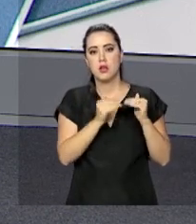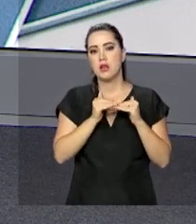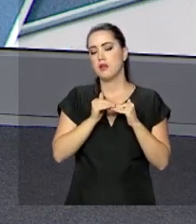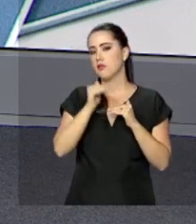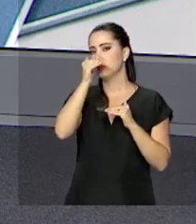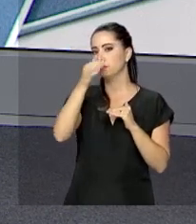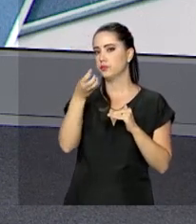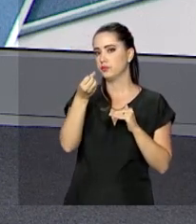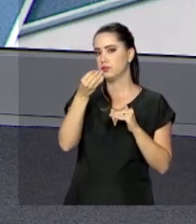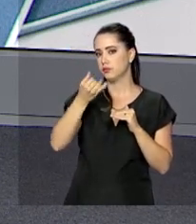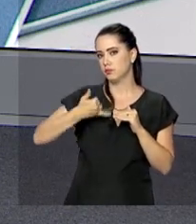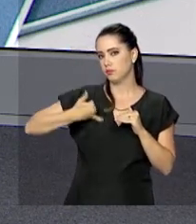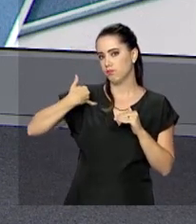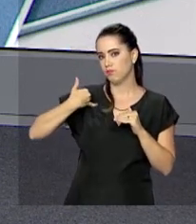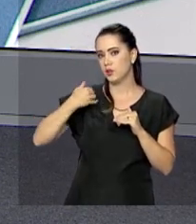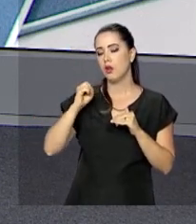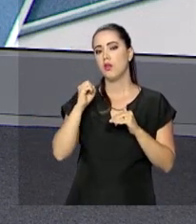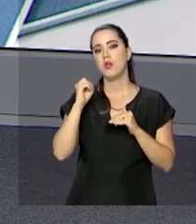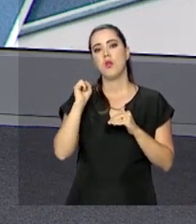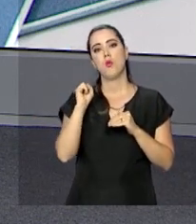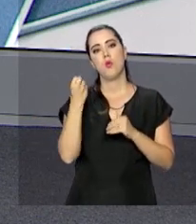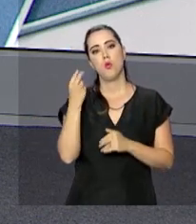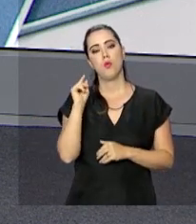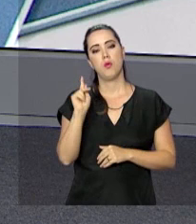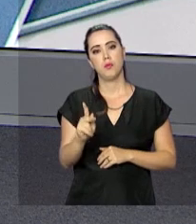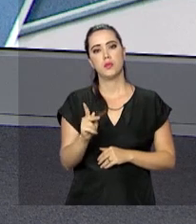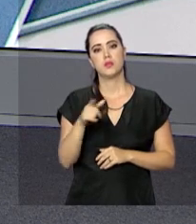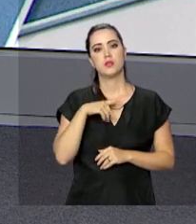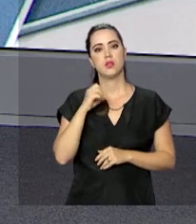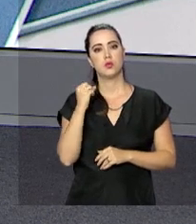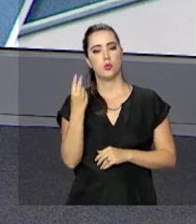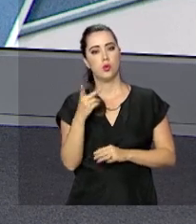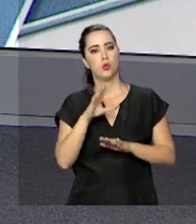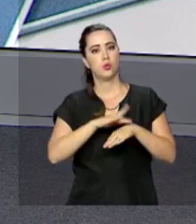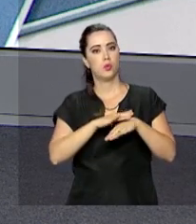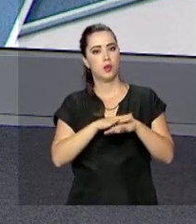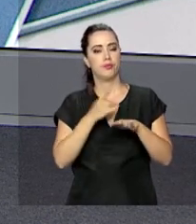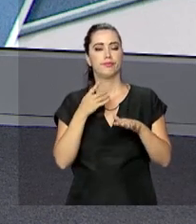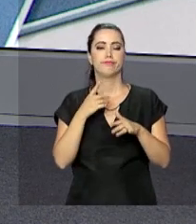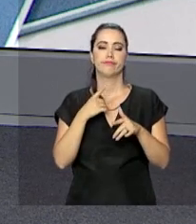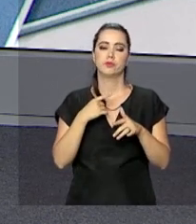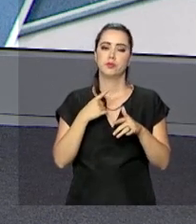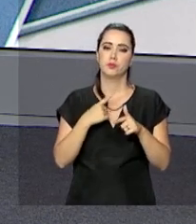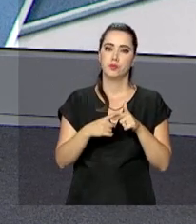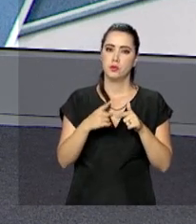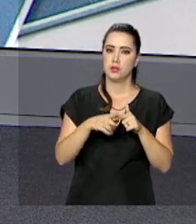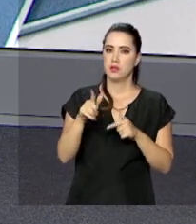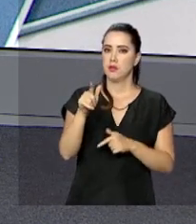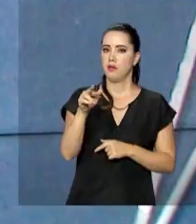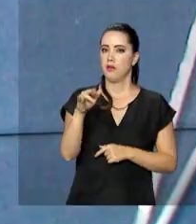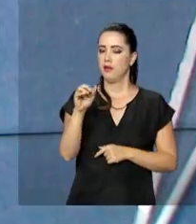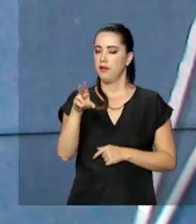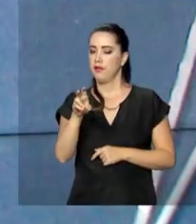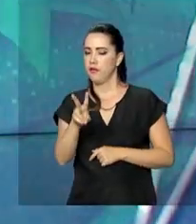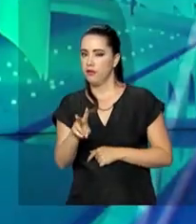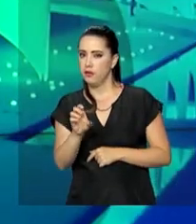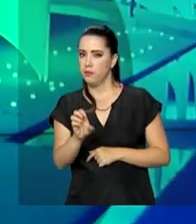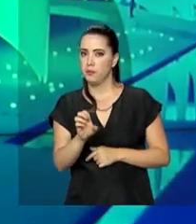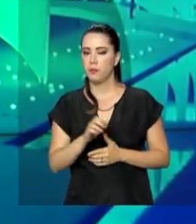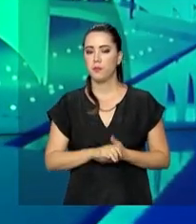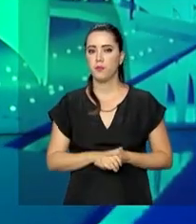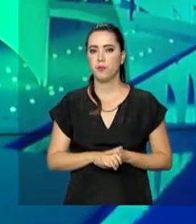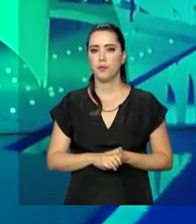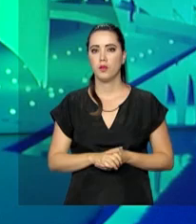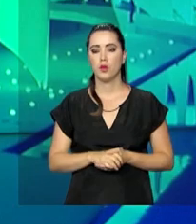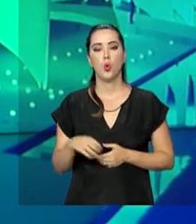como ter 60 anos ou mais, estar aposentado ou ser portador de doença grave. O novo